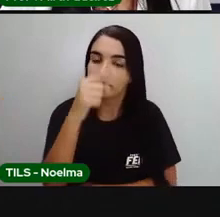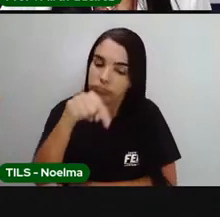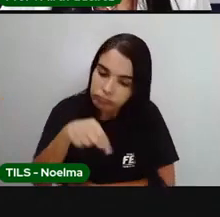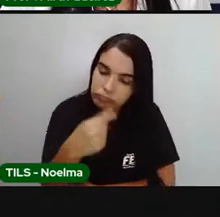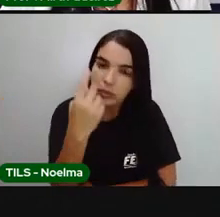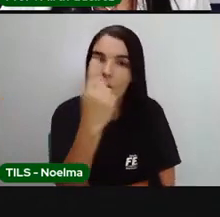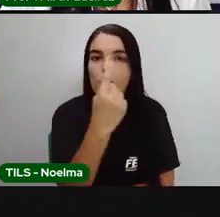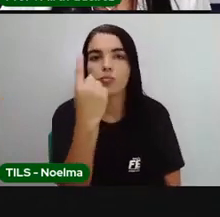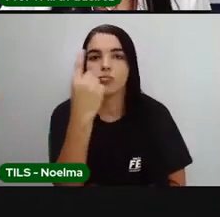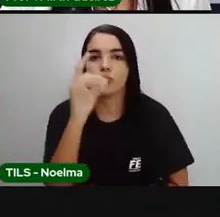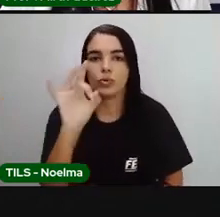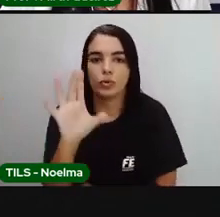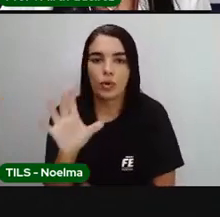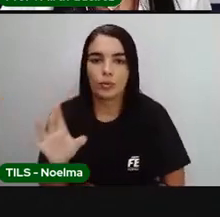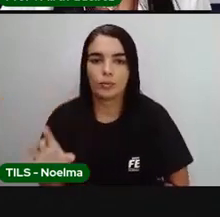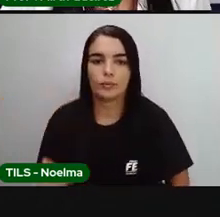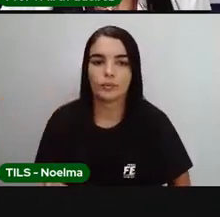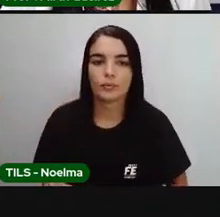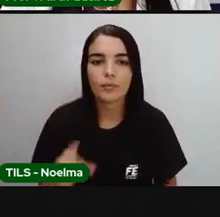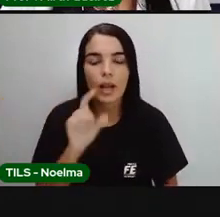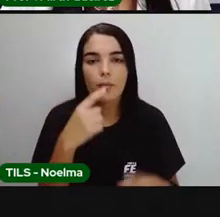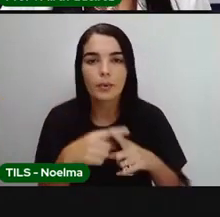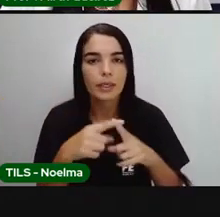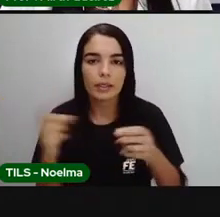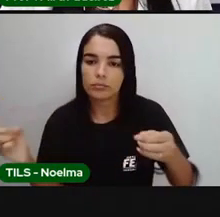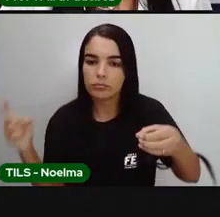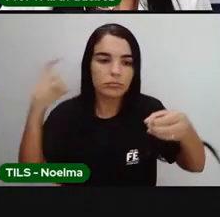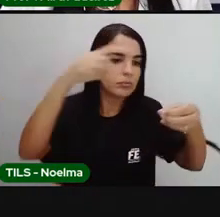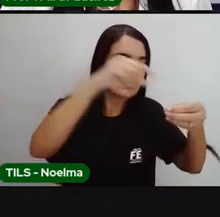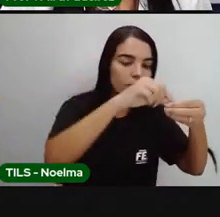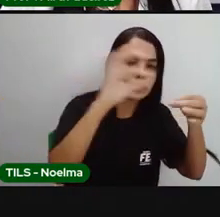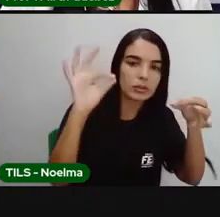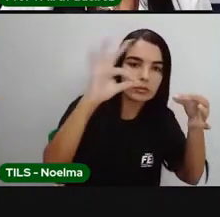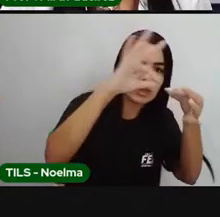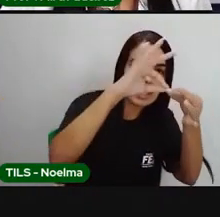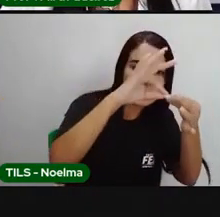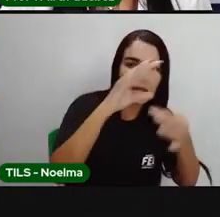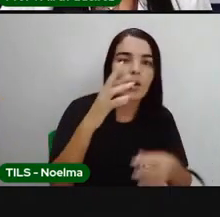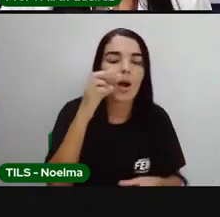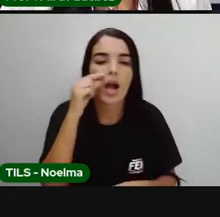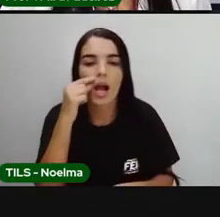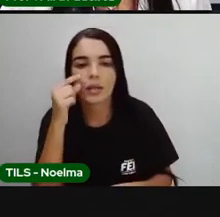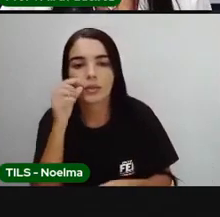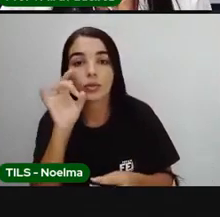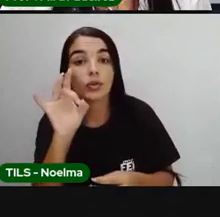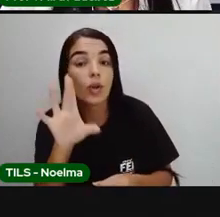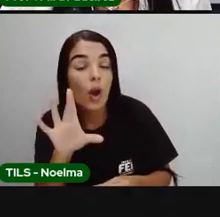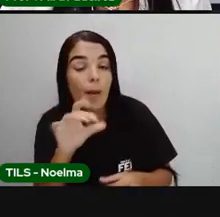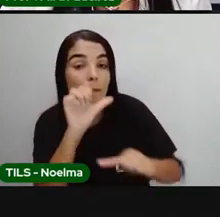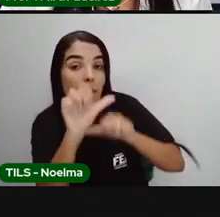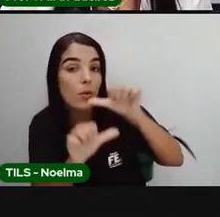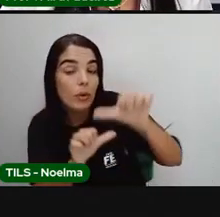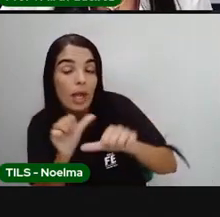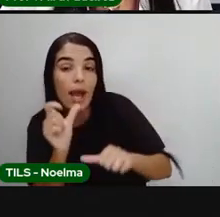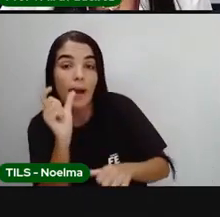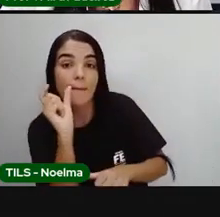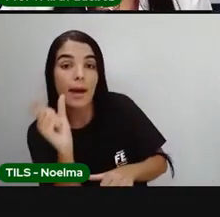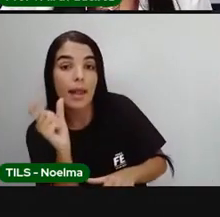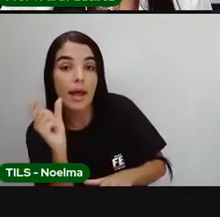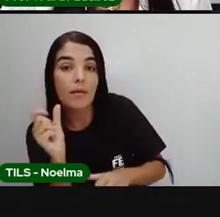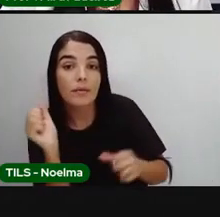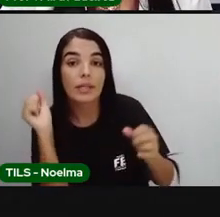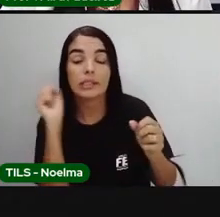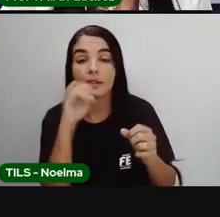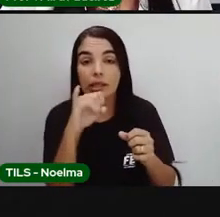quê? Porque buraco não faz referência à palavra ratinho. O que vai mudar só é o que estiver relacionado à